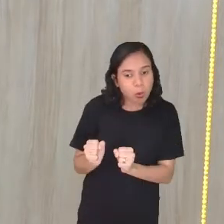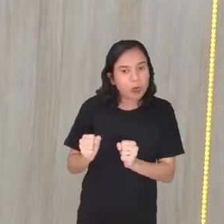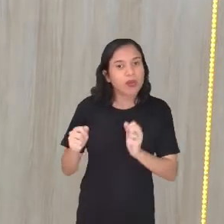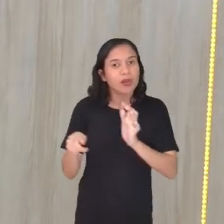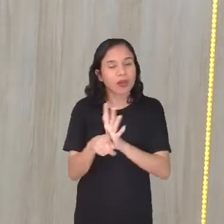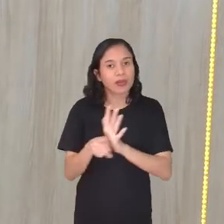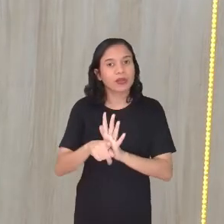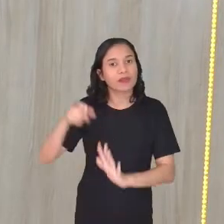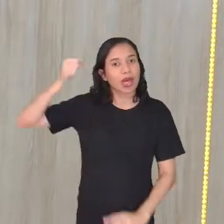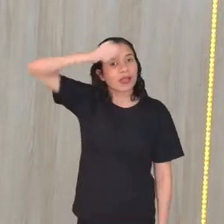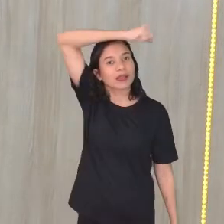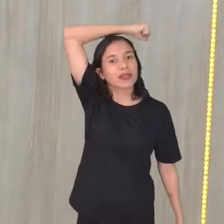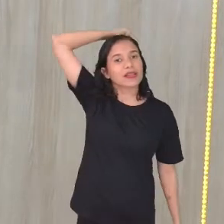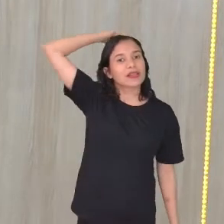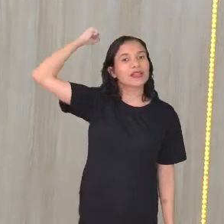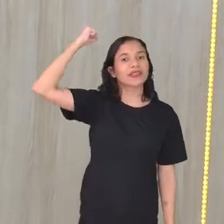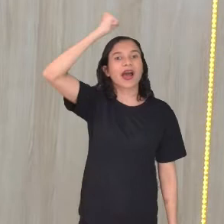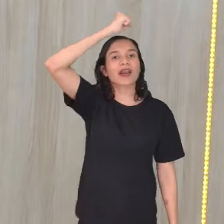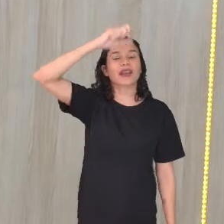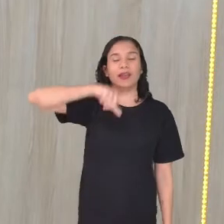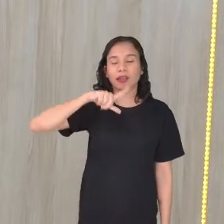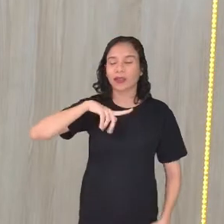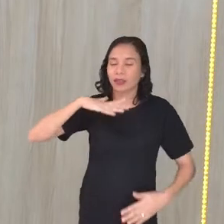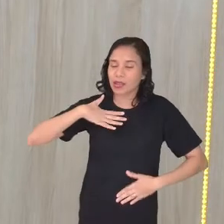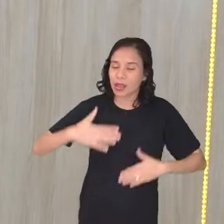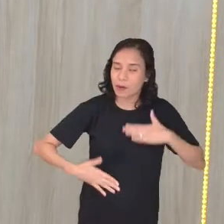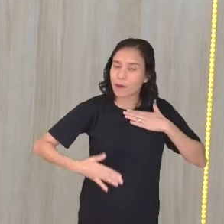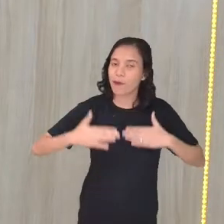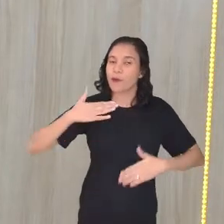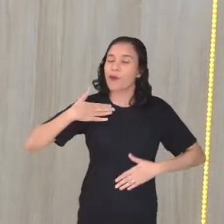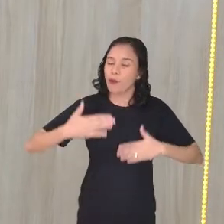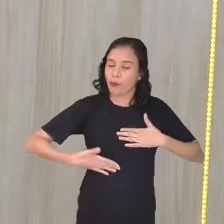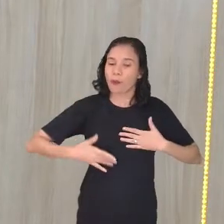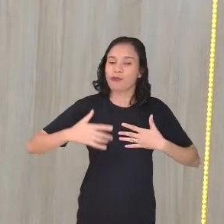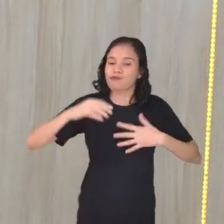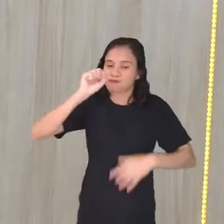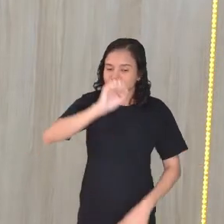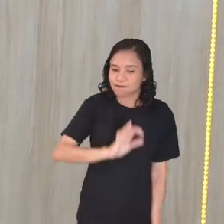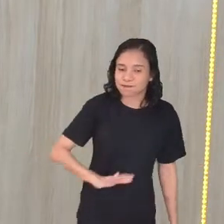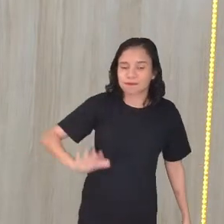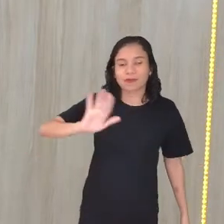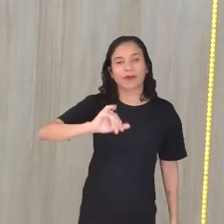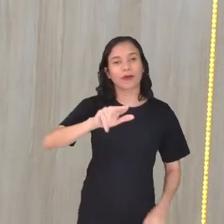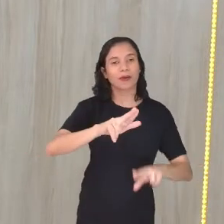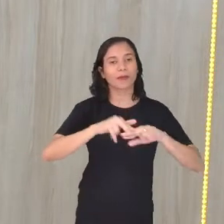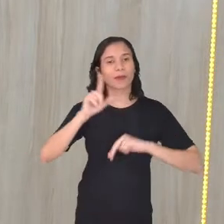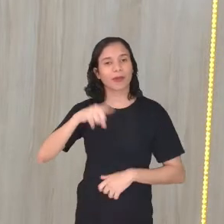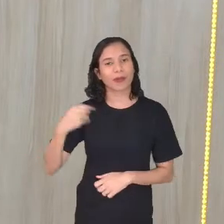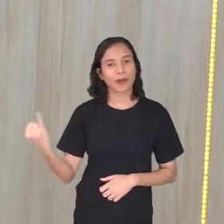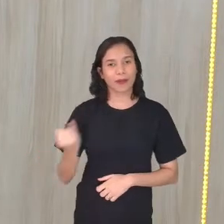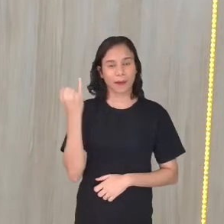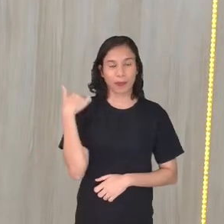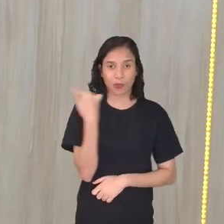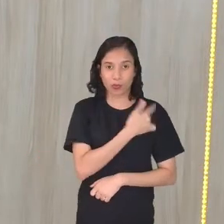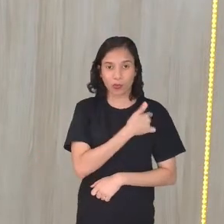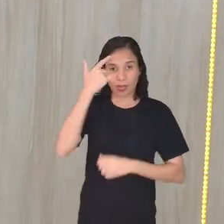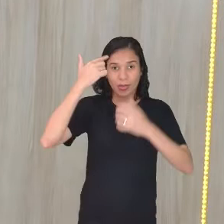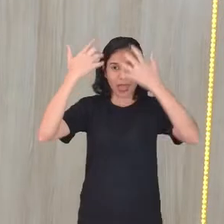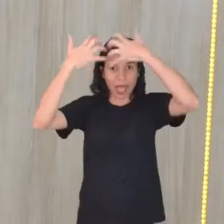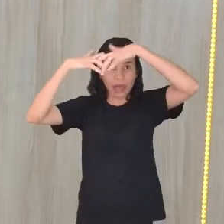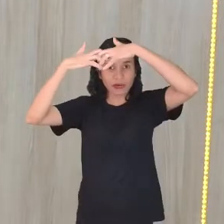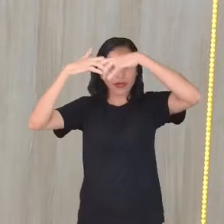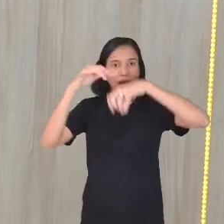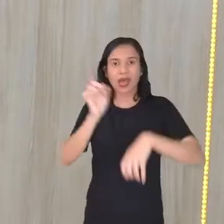sacralidade que tem a questão do corpo, né? Corpórea. Então, é importante a gente refletir, porque não são